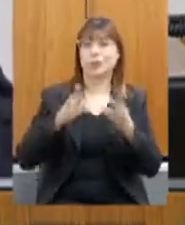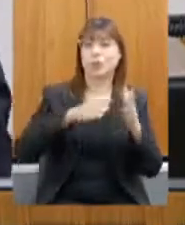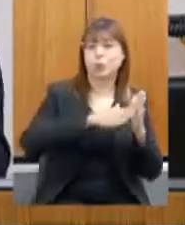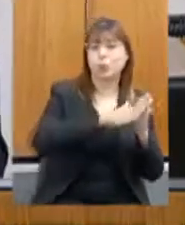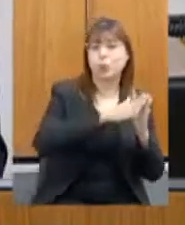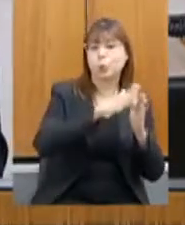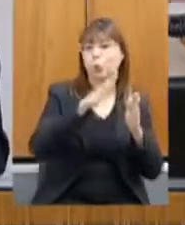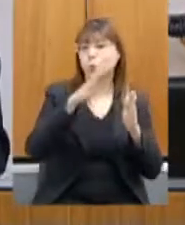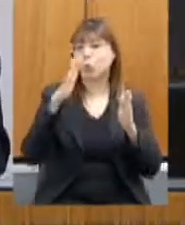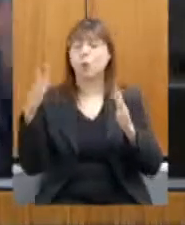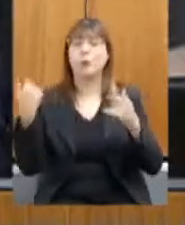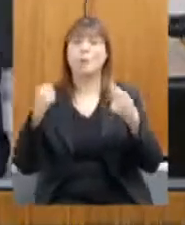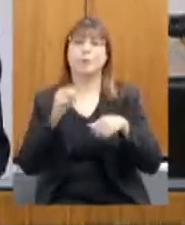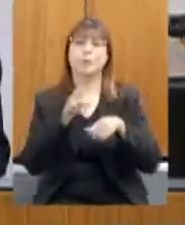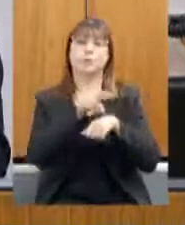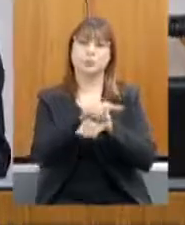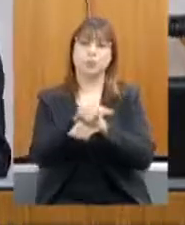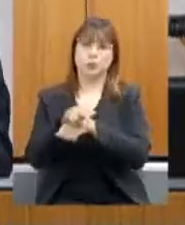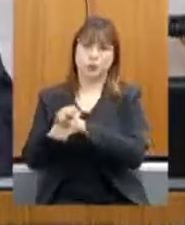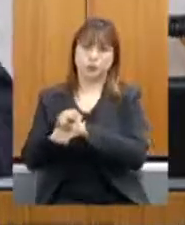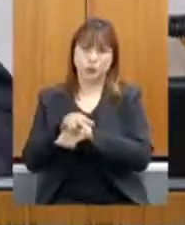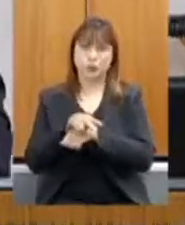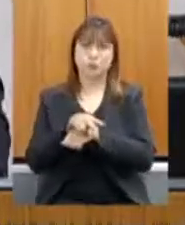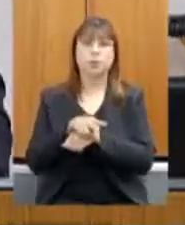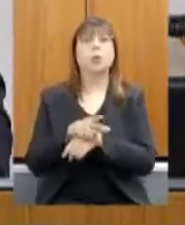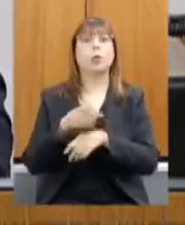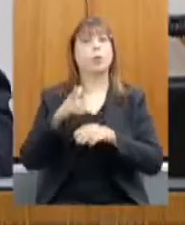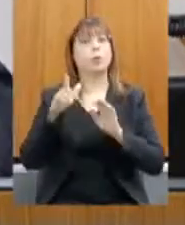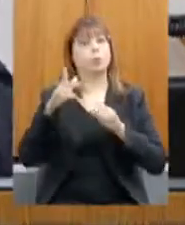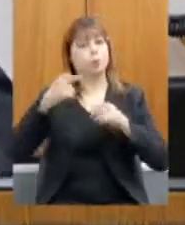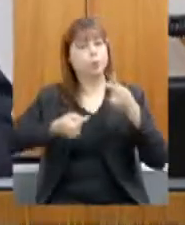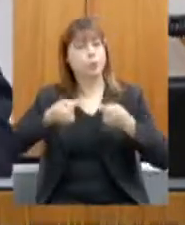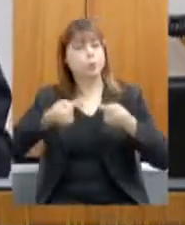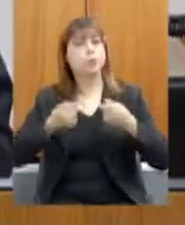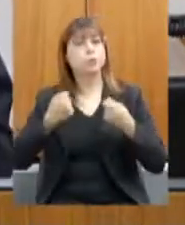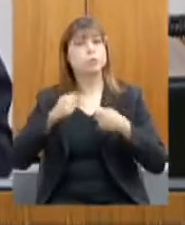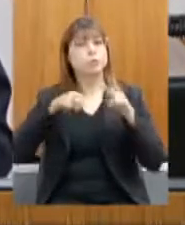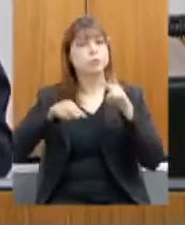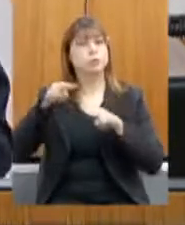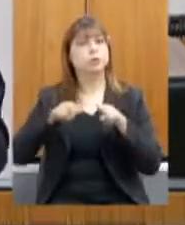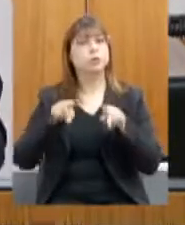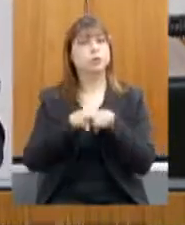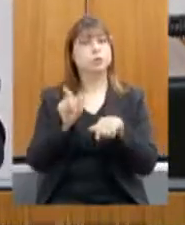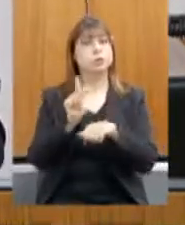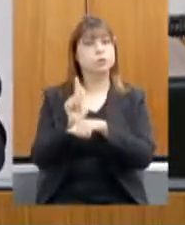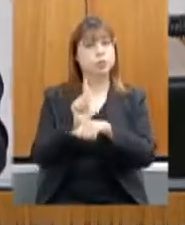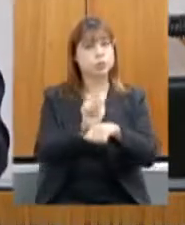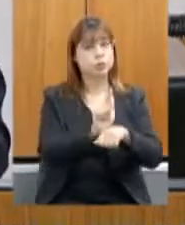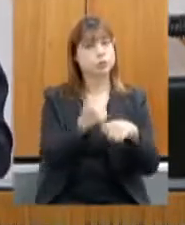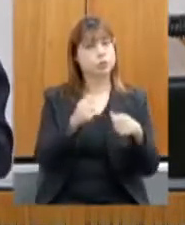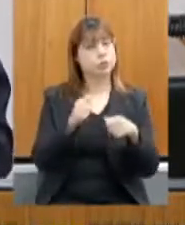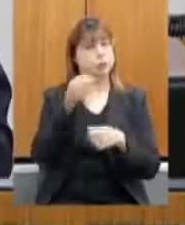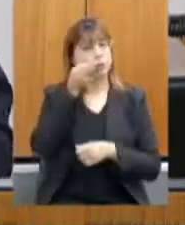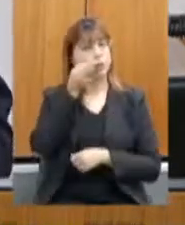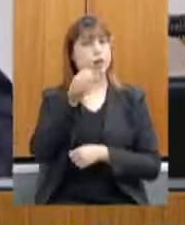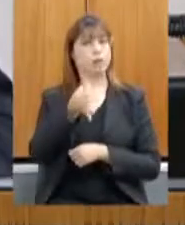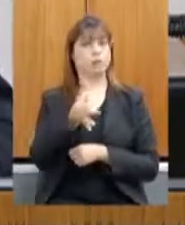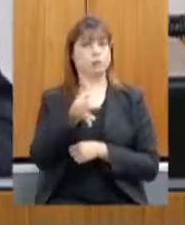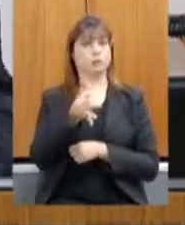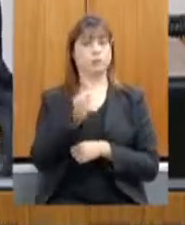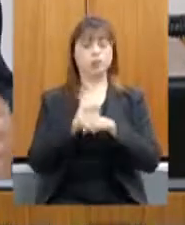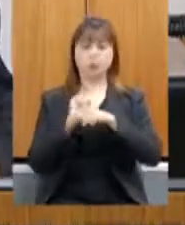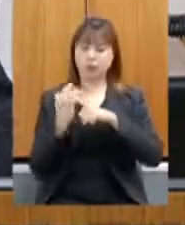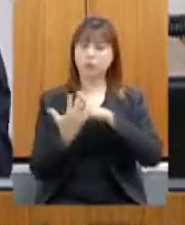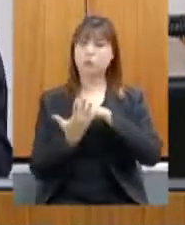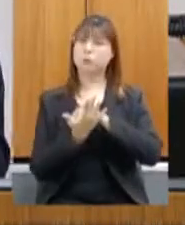política deverá ser revista e os gestores deverão estar atentos a esse tema. a pandemia nos